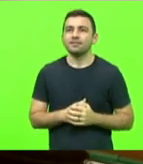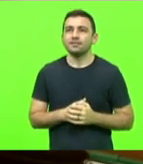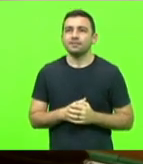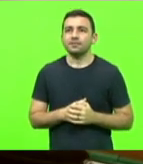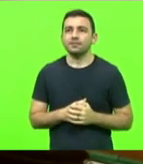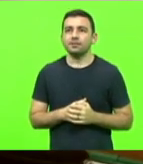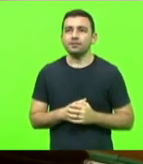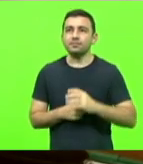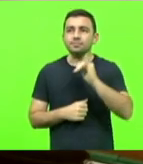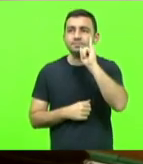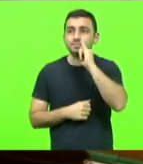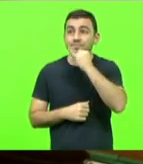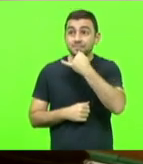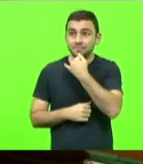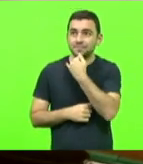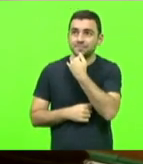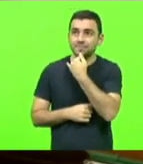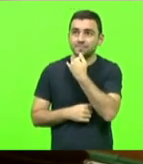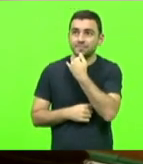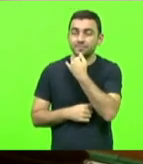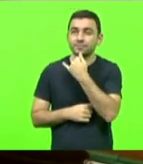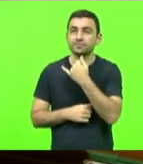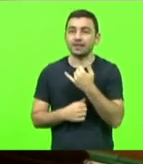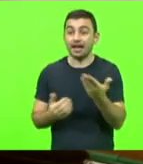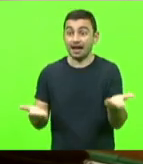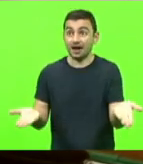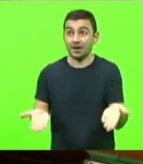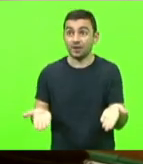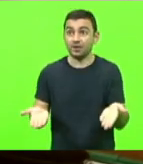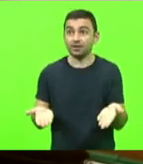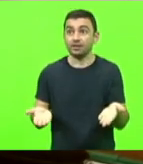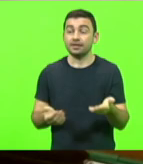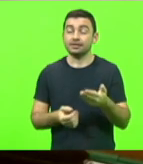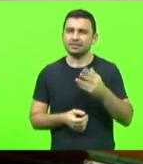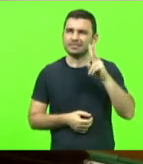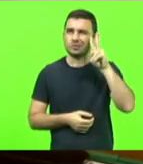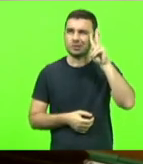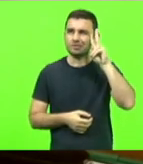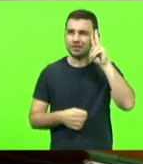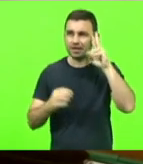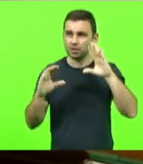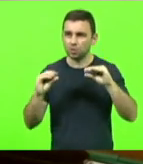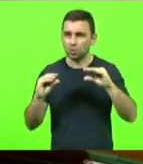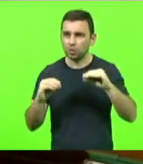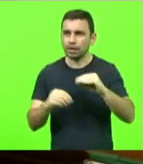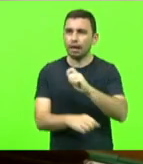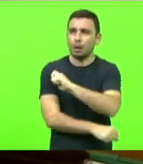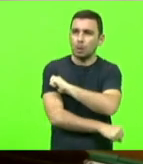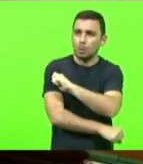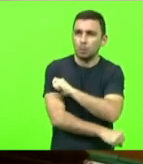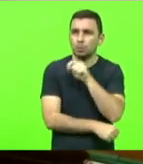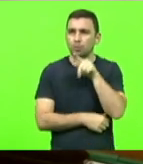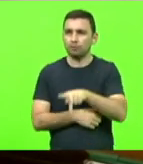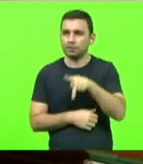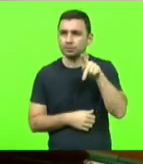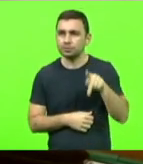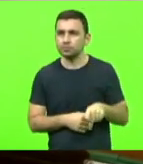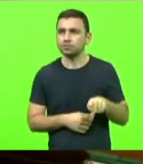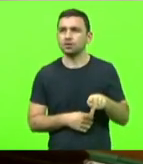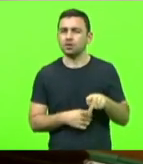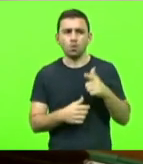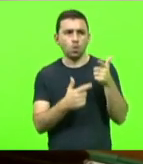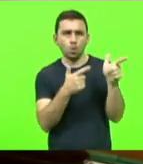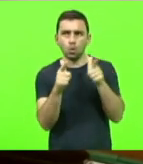infelizmente recentemente na segunda-feira à noite alunos, professores e demais